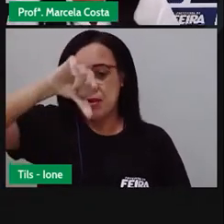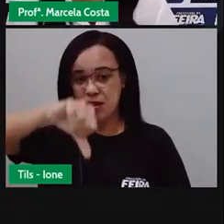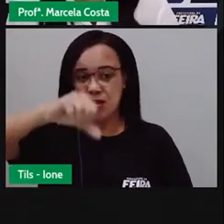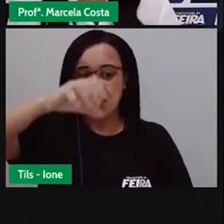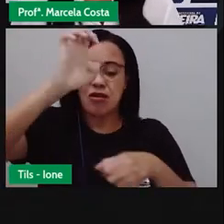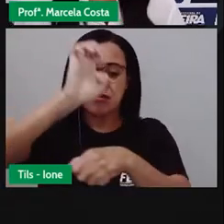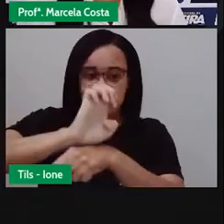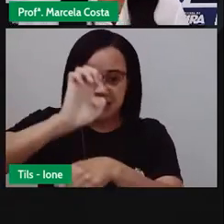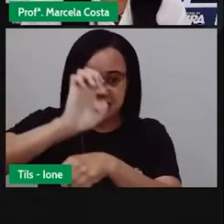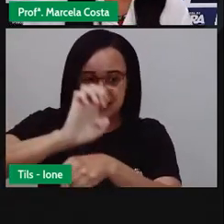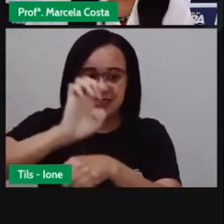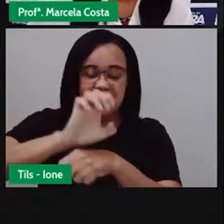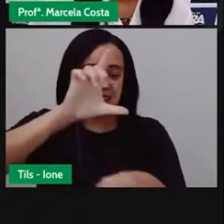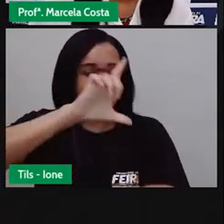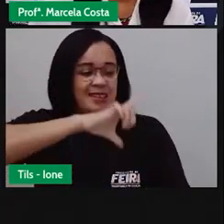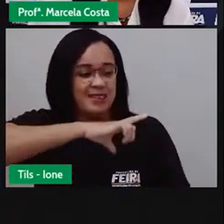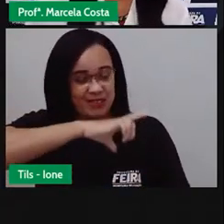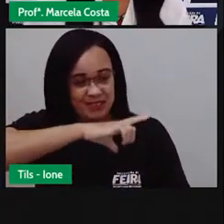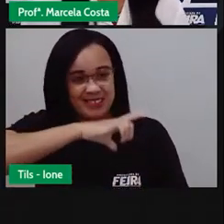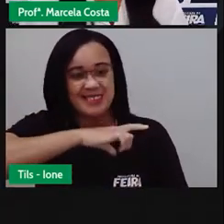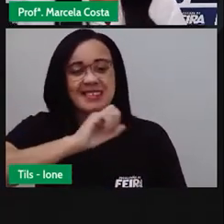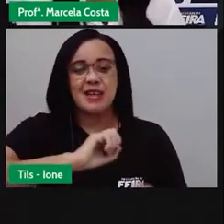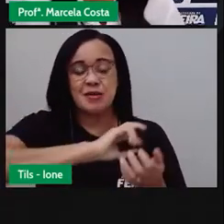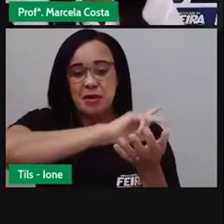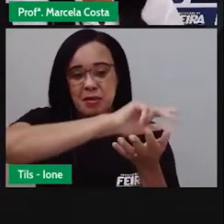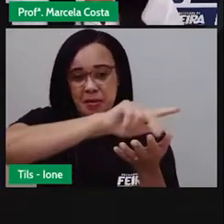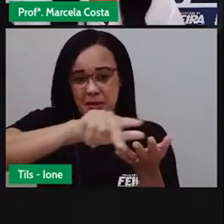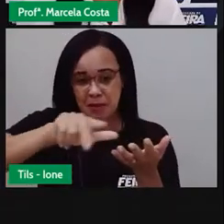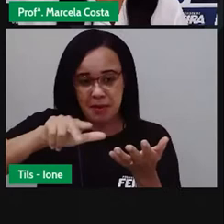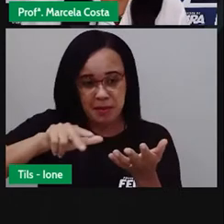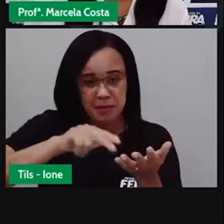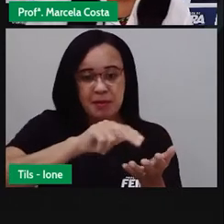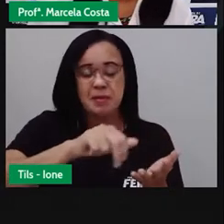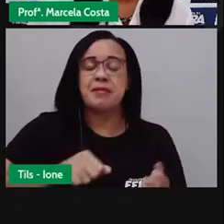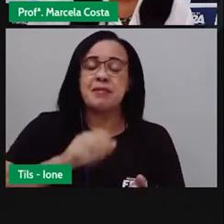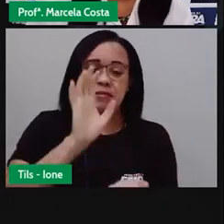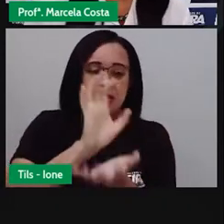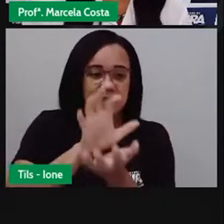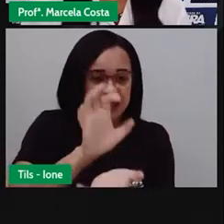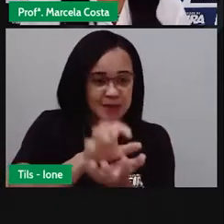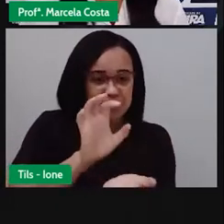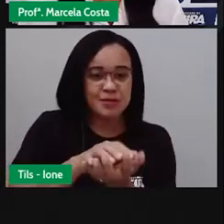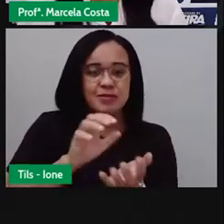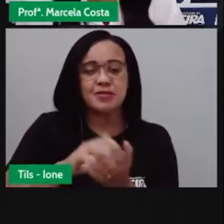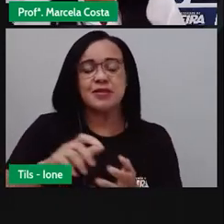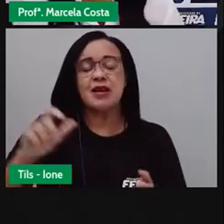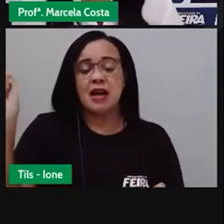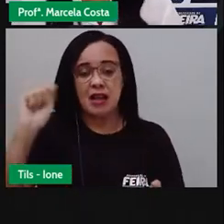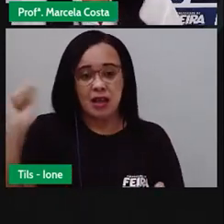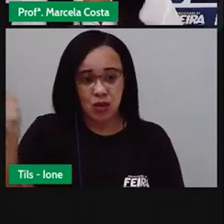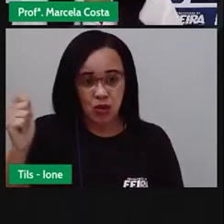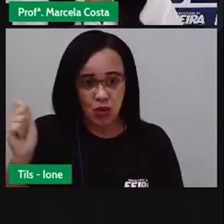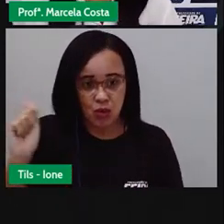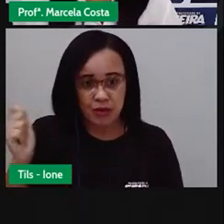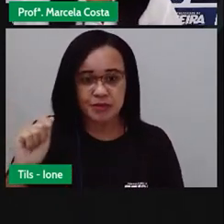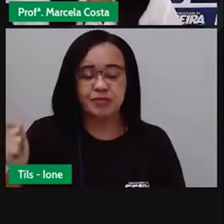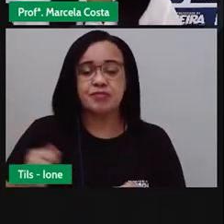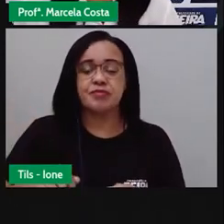Ceará, Rio Grande do Norte, Iaui, Pernambuco, Alagoas,